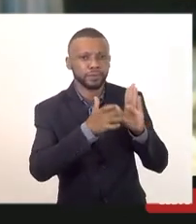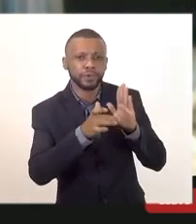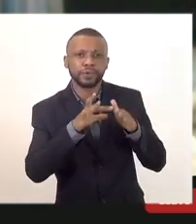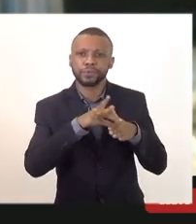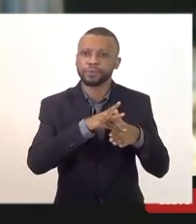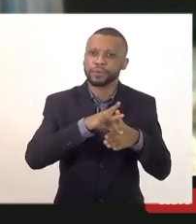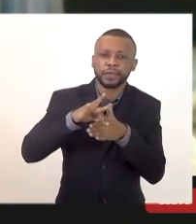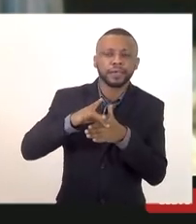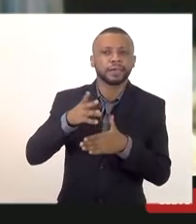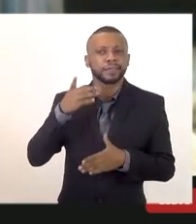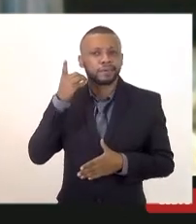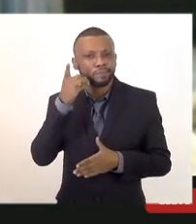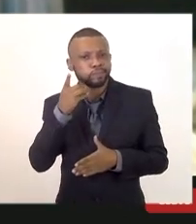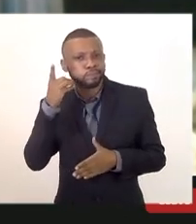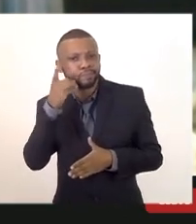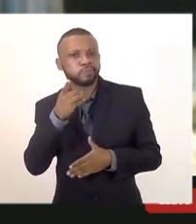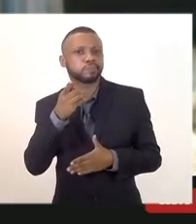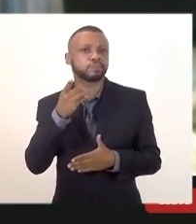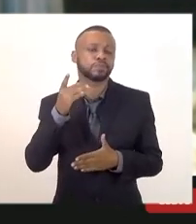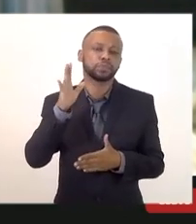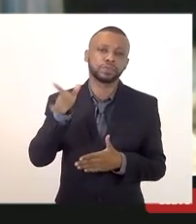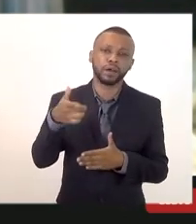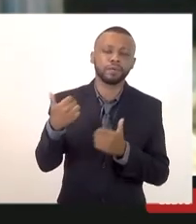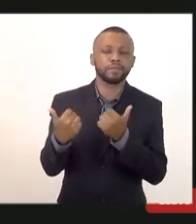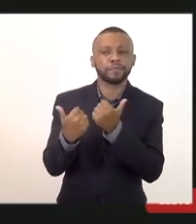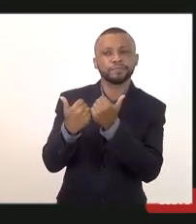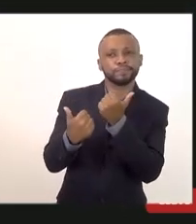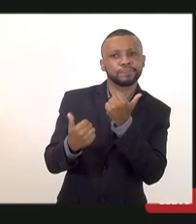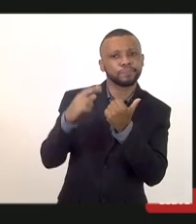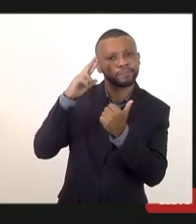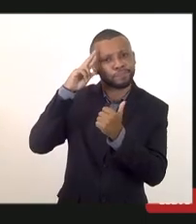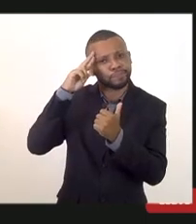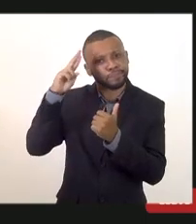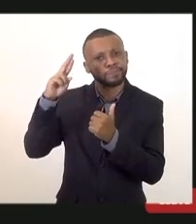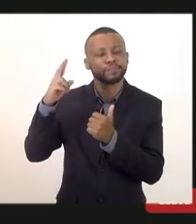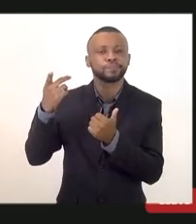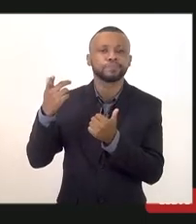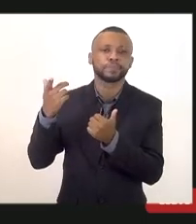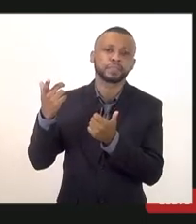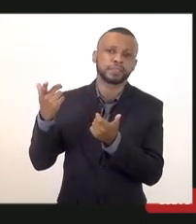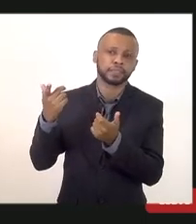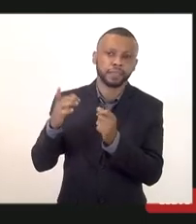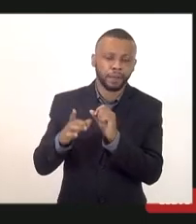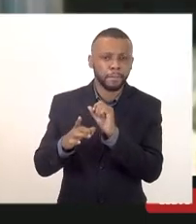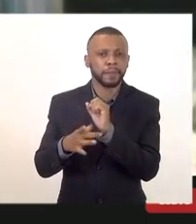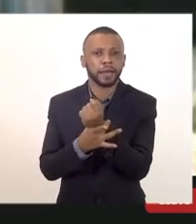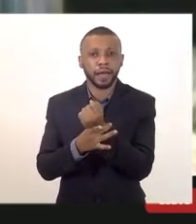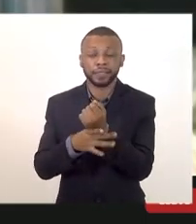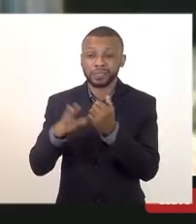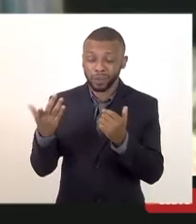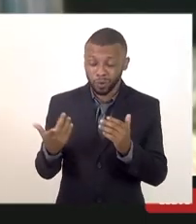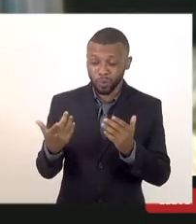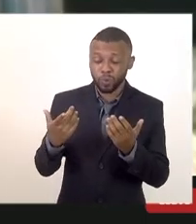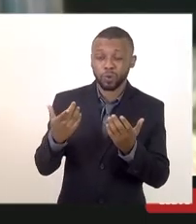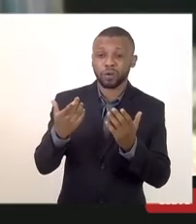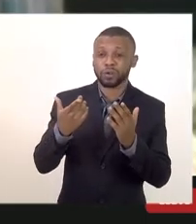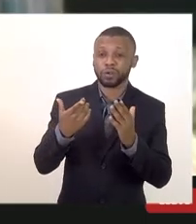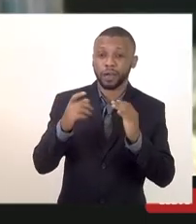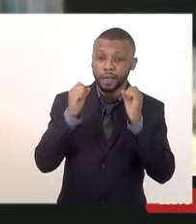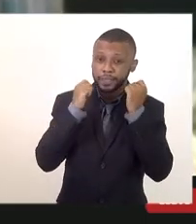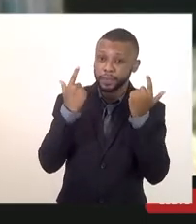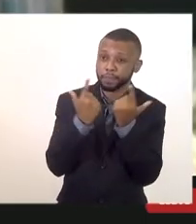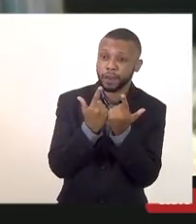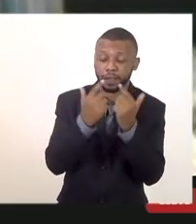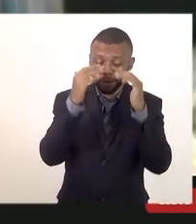deputado fui superintendente aí da brigada de incêndio da Assembleia então é uma casa que eu respeito muito que eu tenho o meu